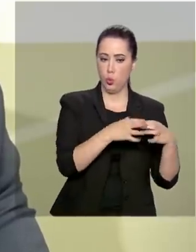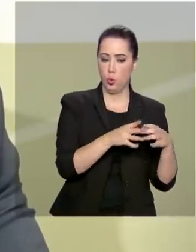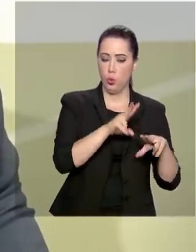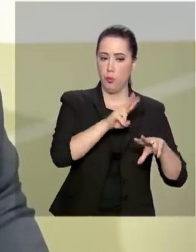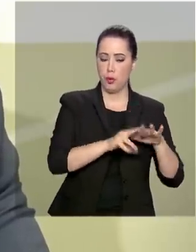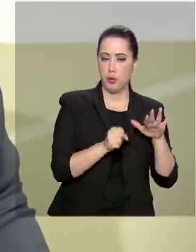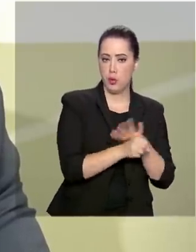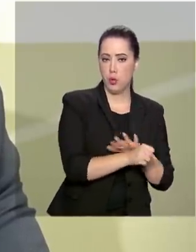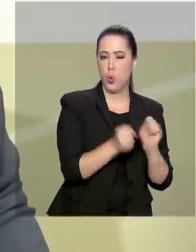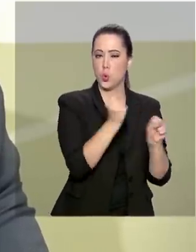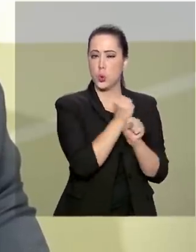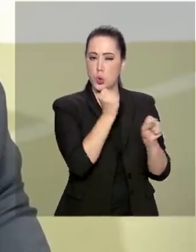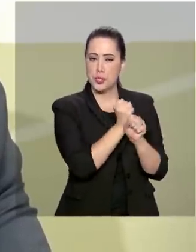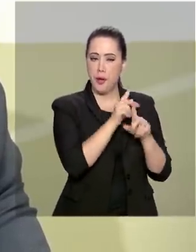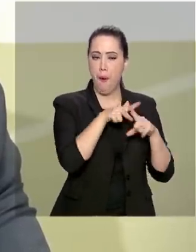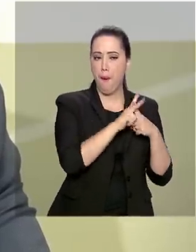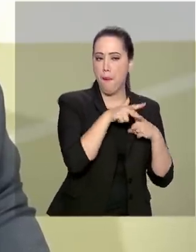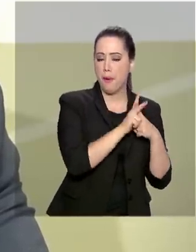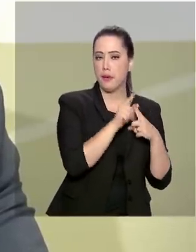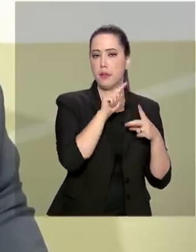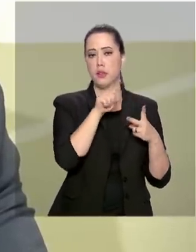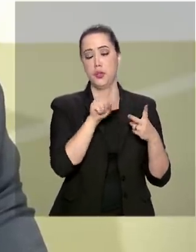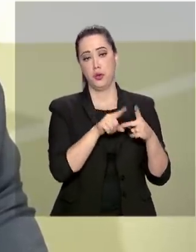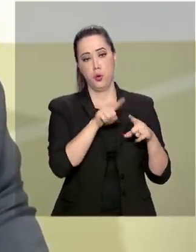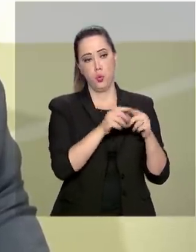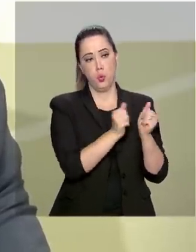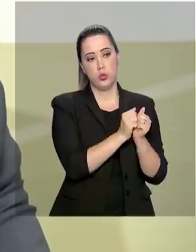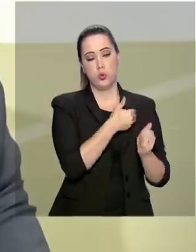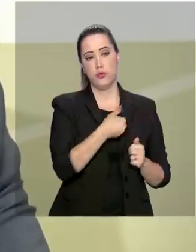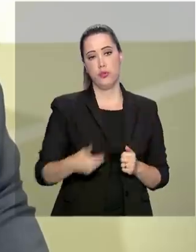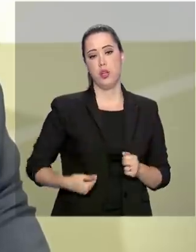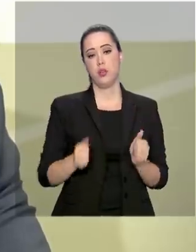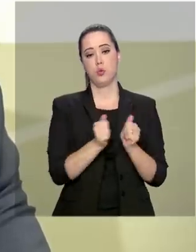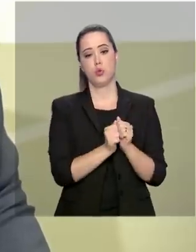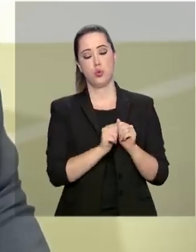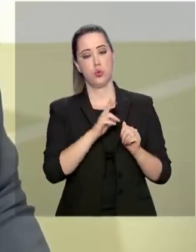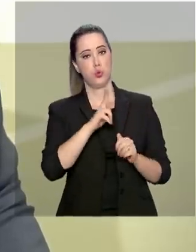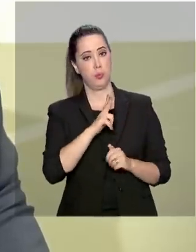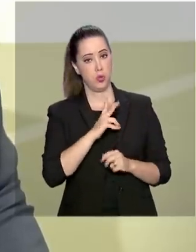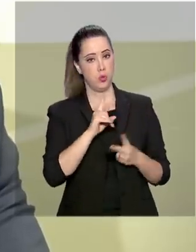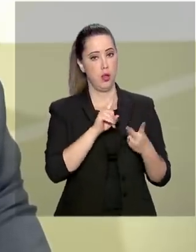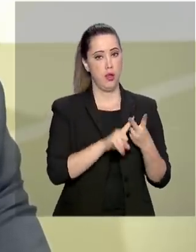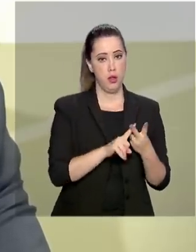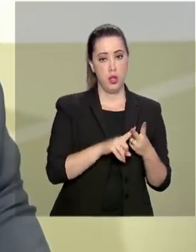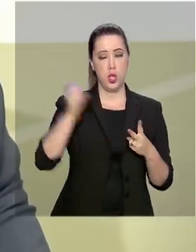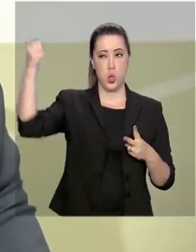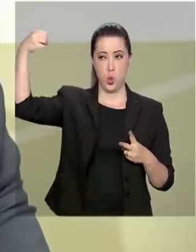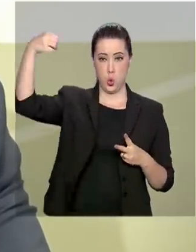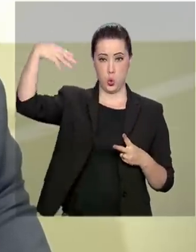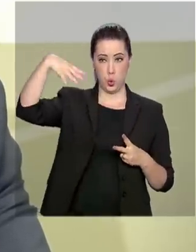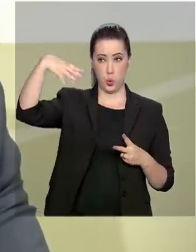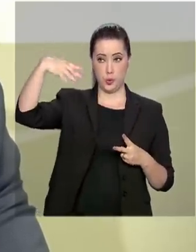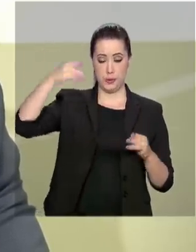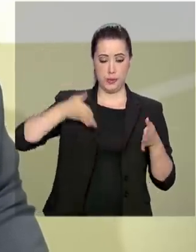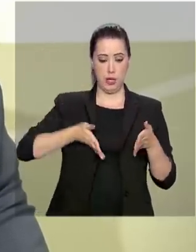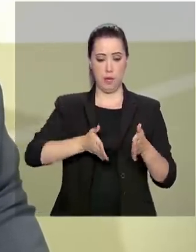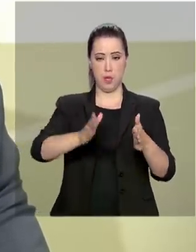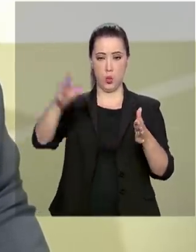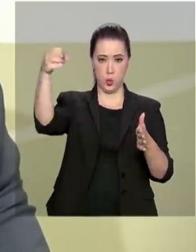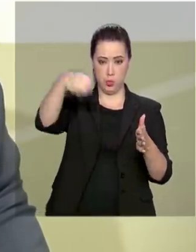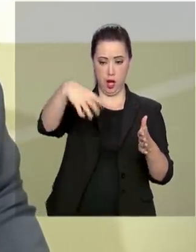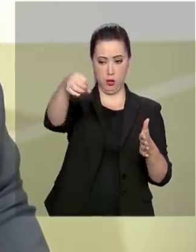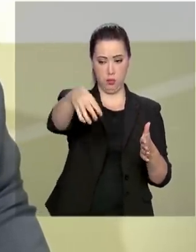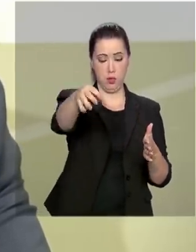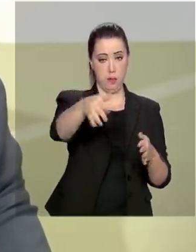construção e reforma de presídios por parcerias público-privadas, na área de iluminação urbana, focalizada no combate